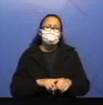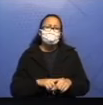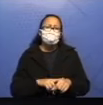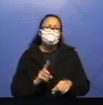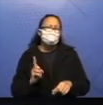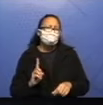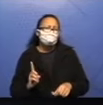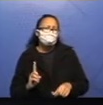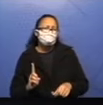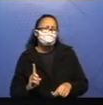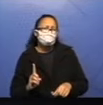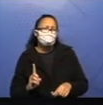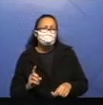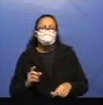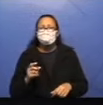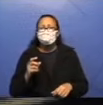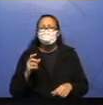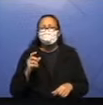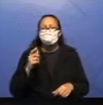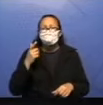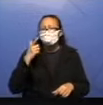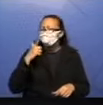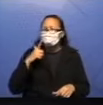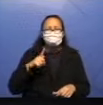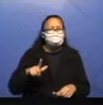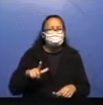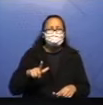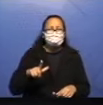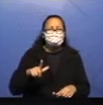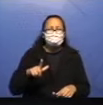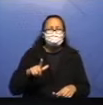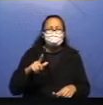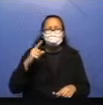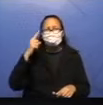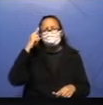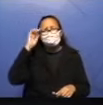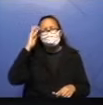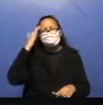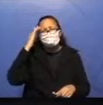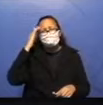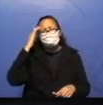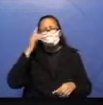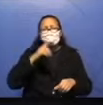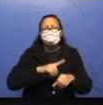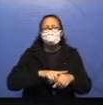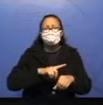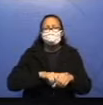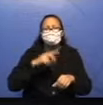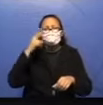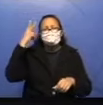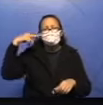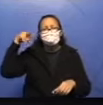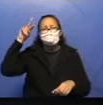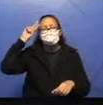Quer dizer que eu não consigo identificar quando que aconteceu. Eu não consigo identificar o tempo dessa história.